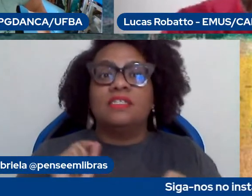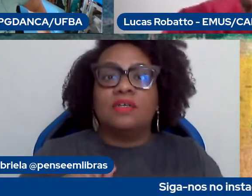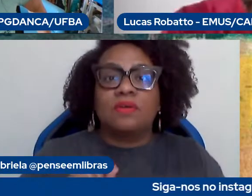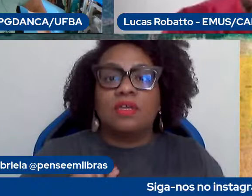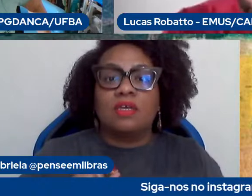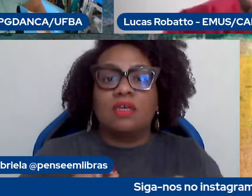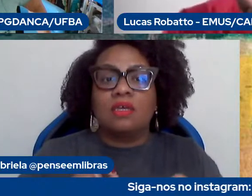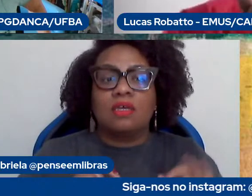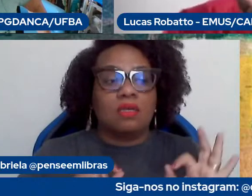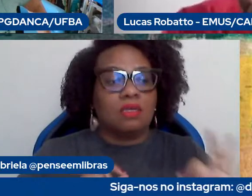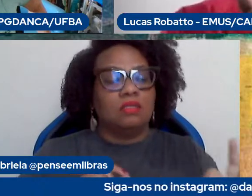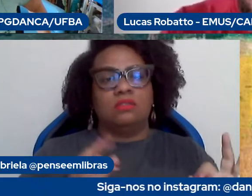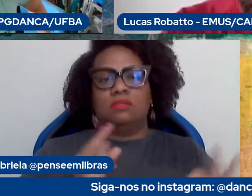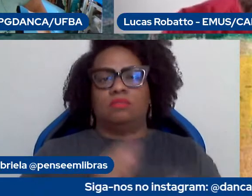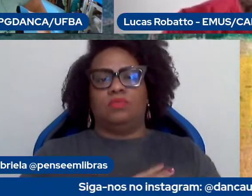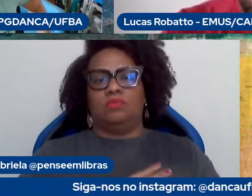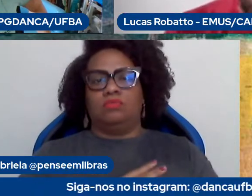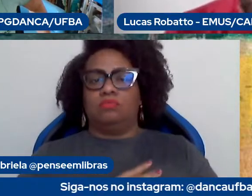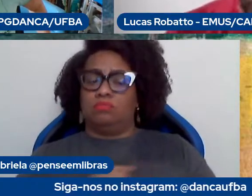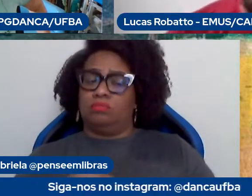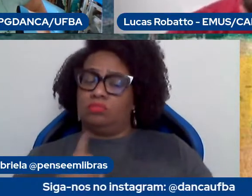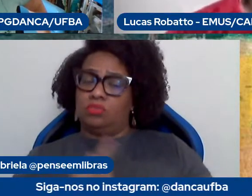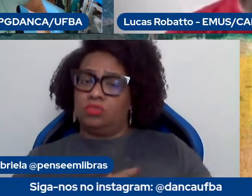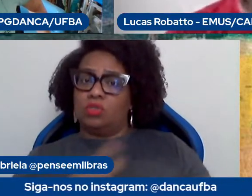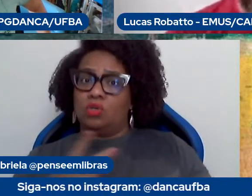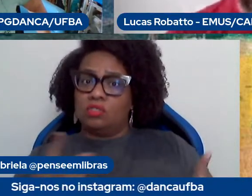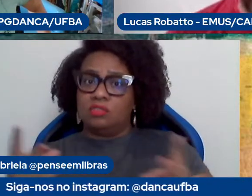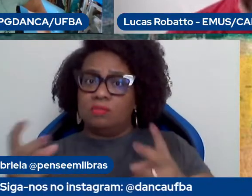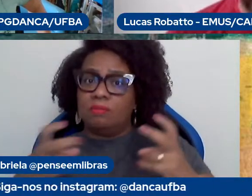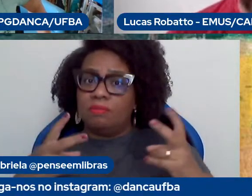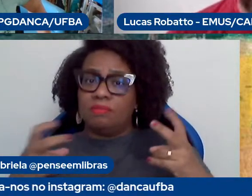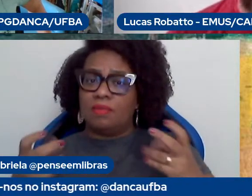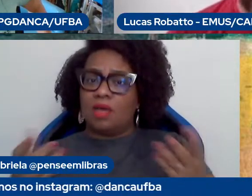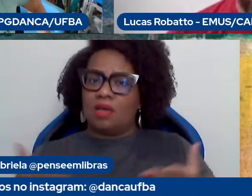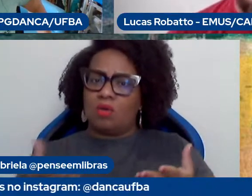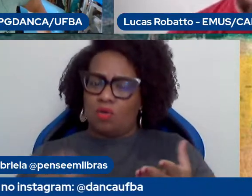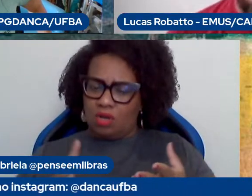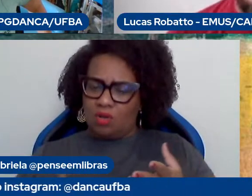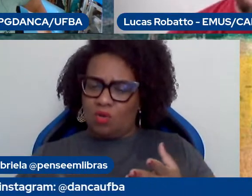então na nossa percepção, agora a continuidade institucional é uma grande